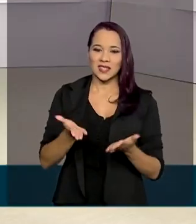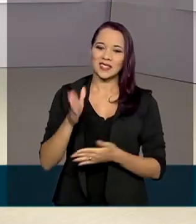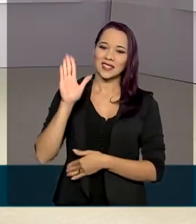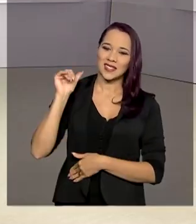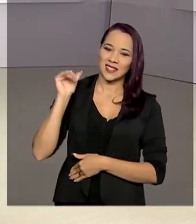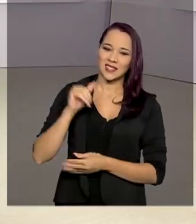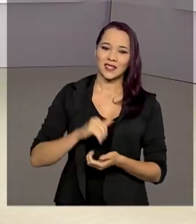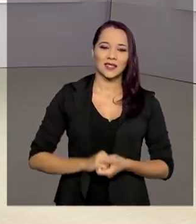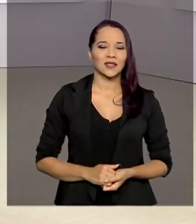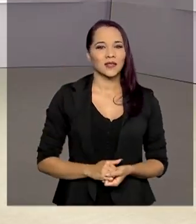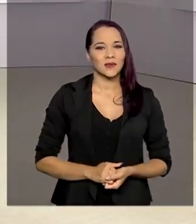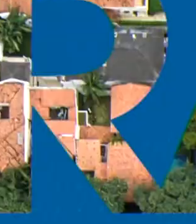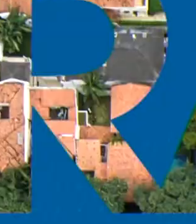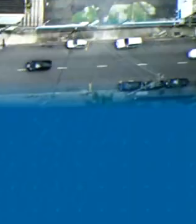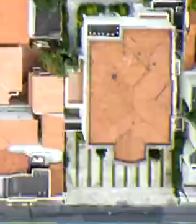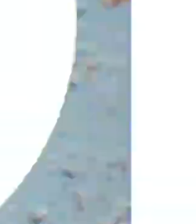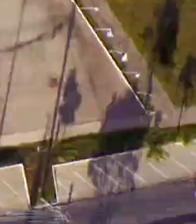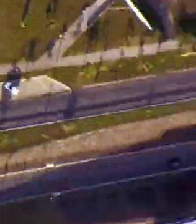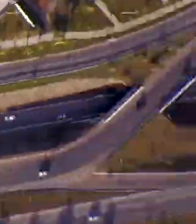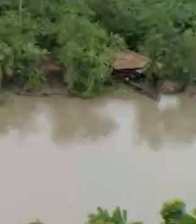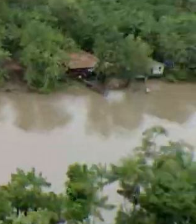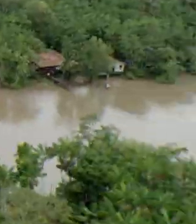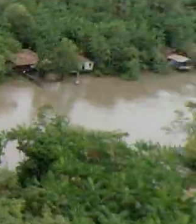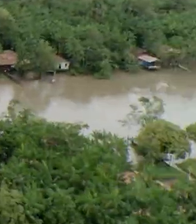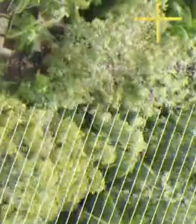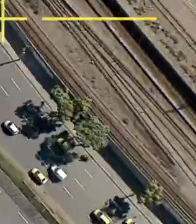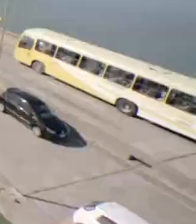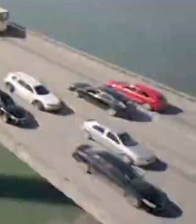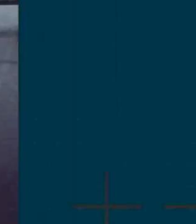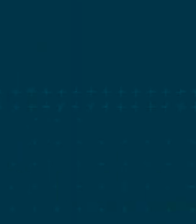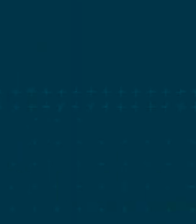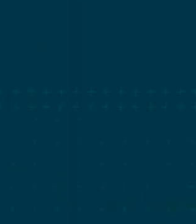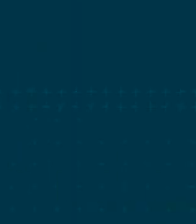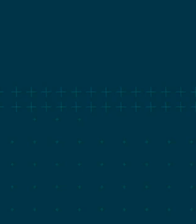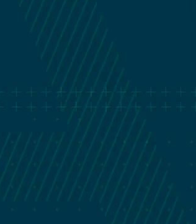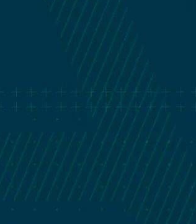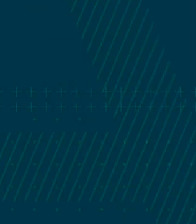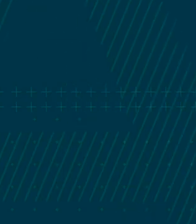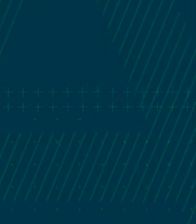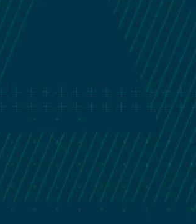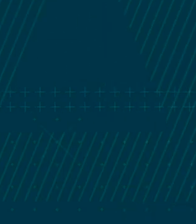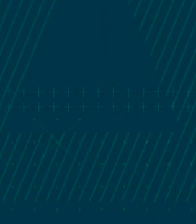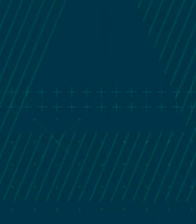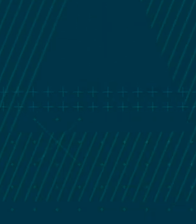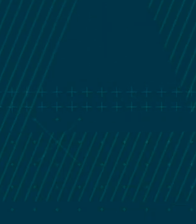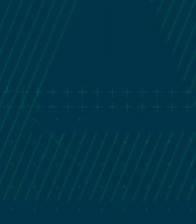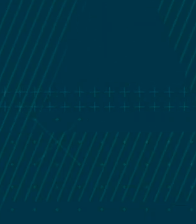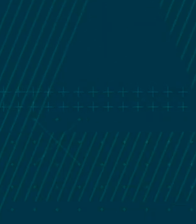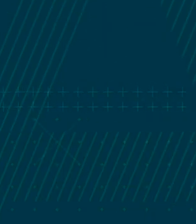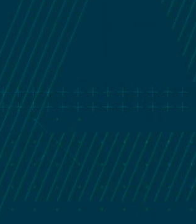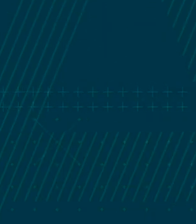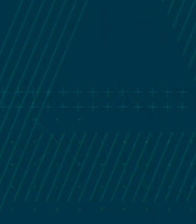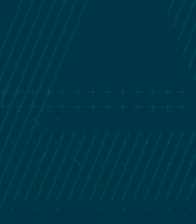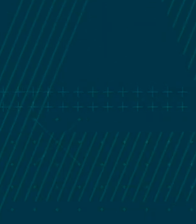para você. Até mais. Transcrição e Quintena Coelho e